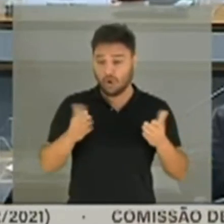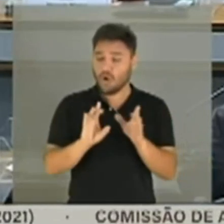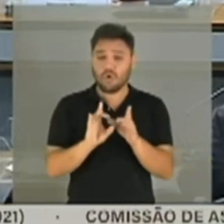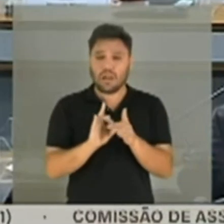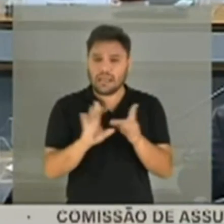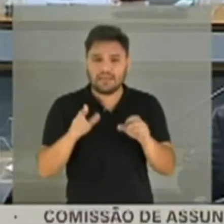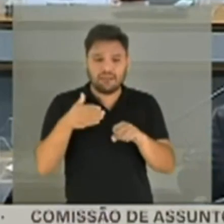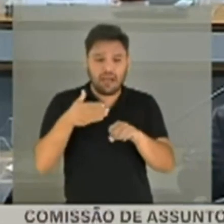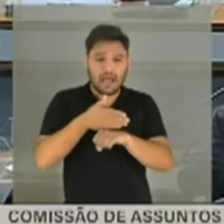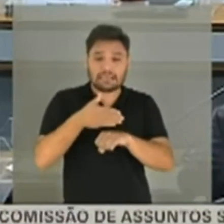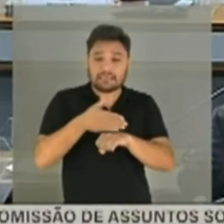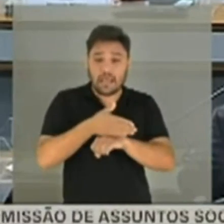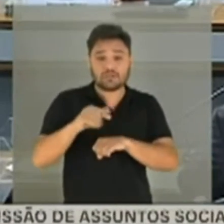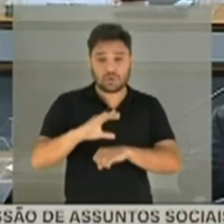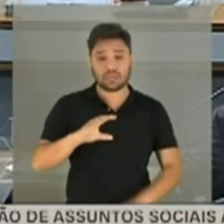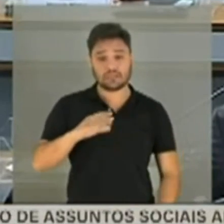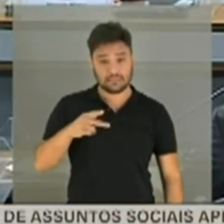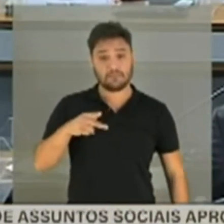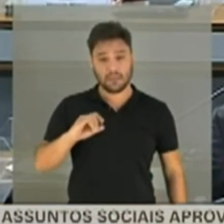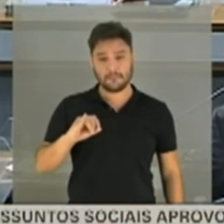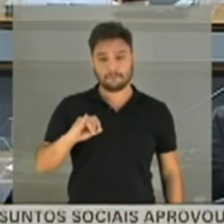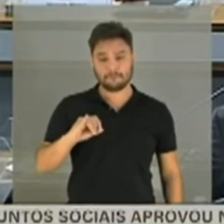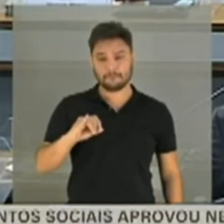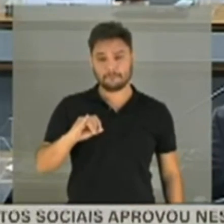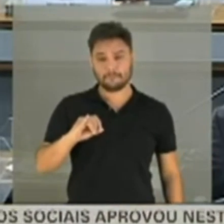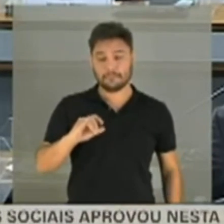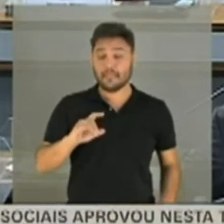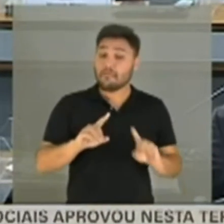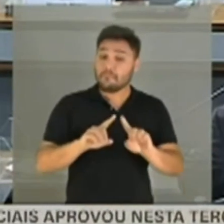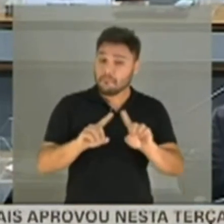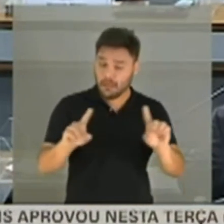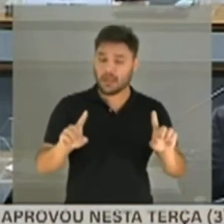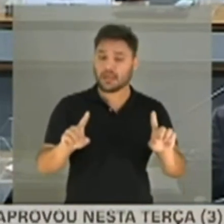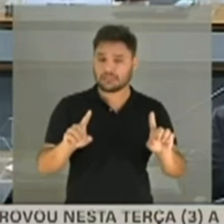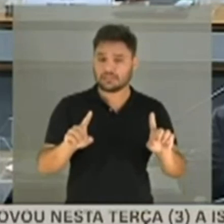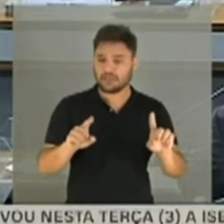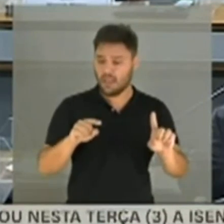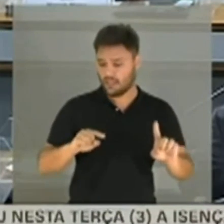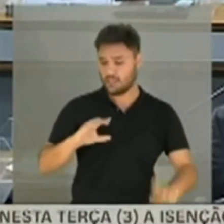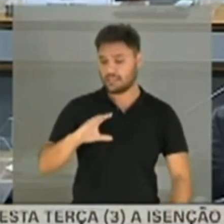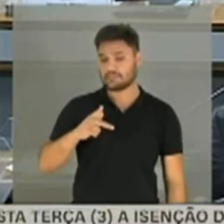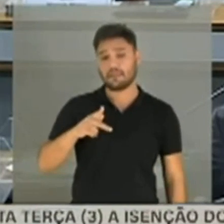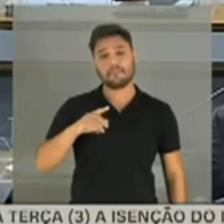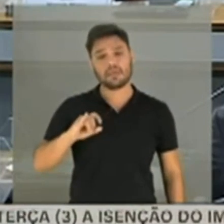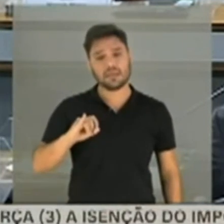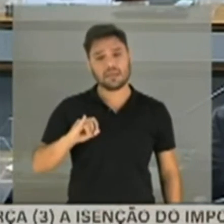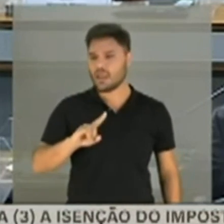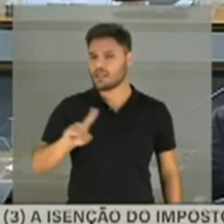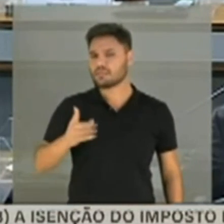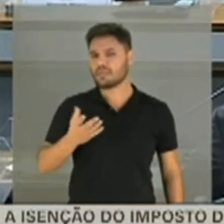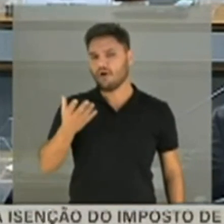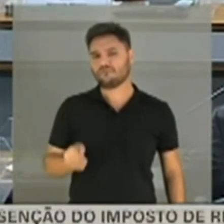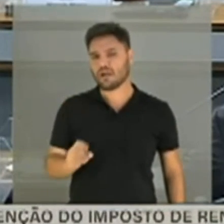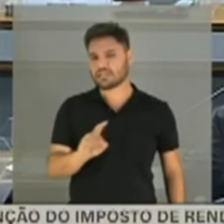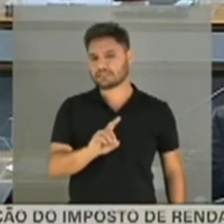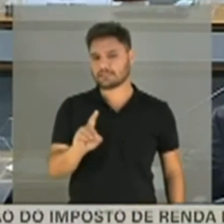livre acesso a essa comissão parlamentar de inquérito. Entretanto, essa CPI não admitirá